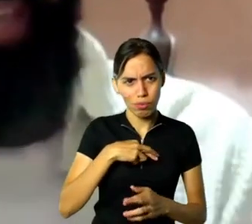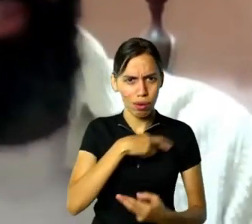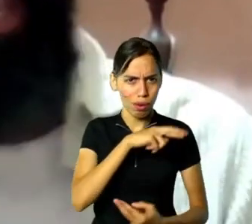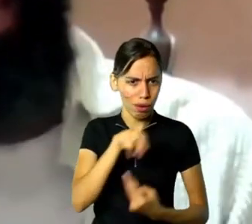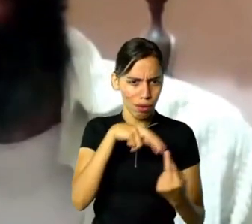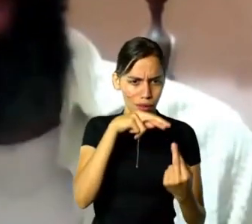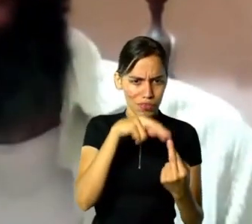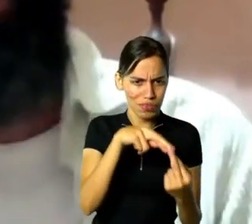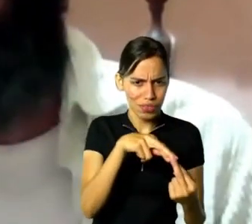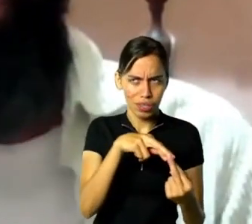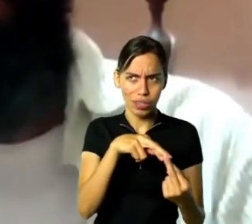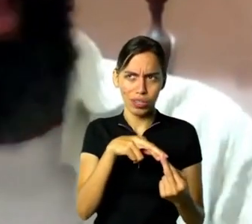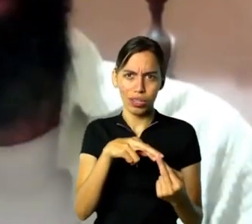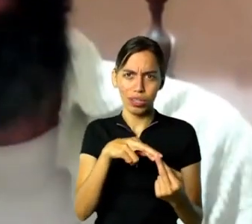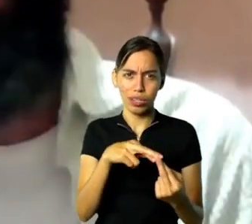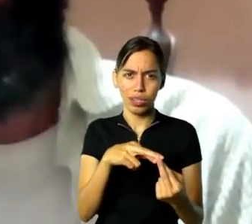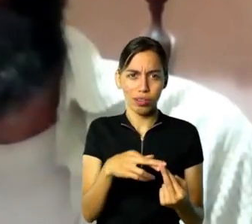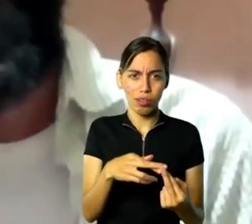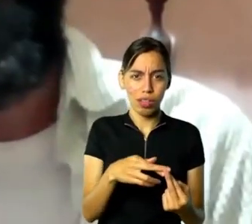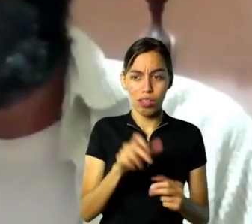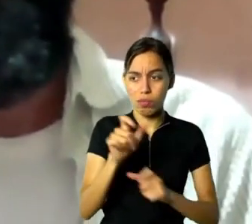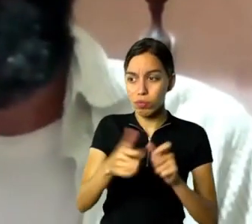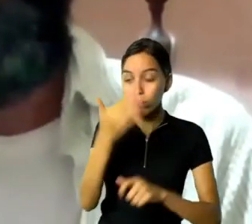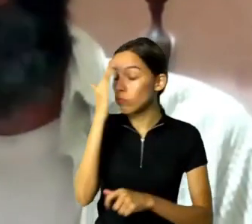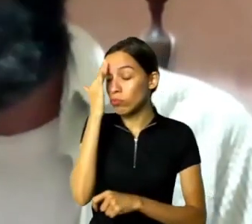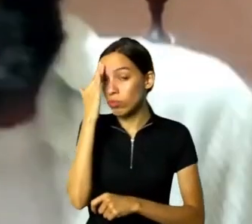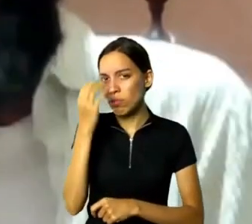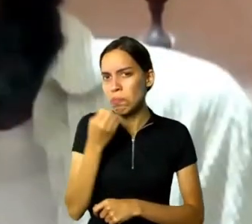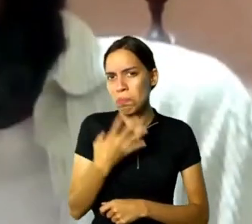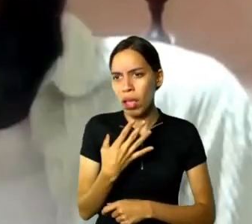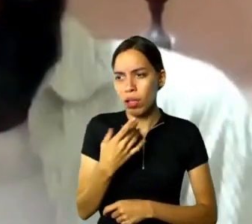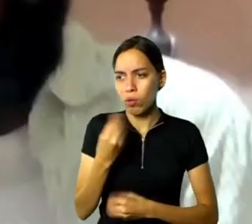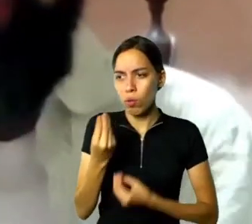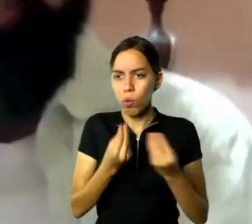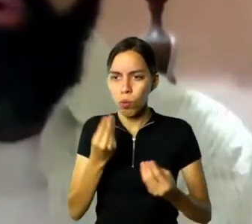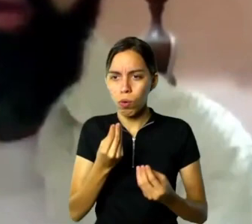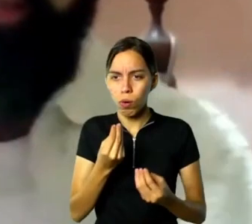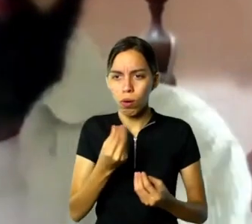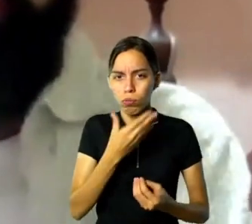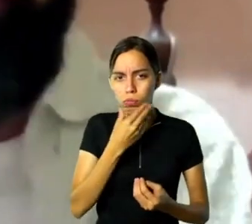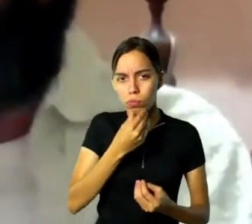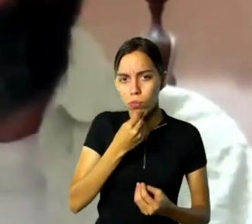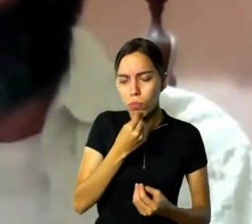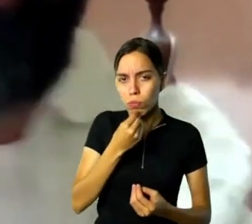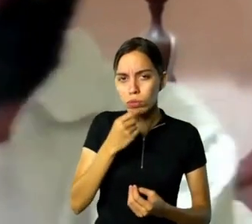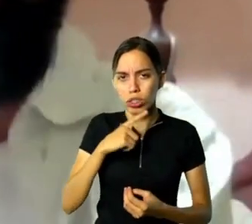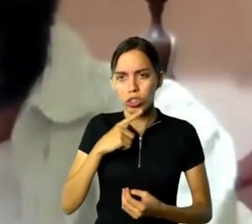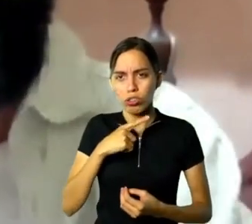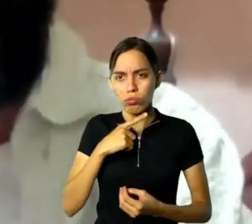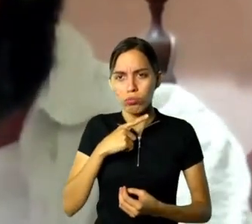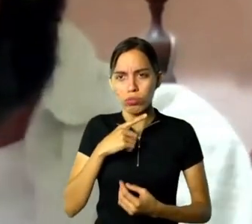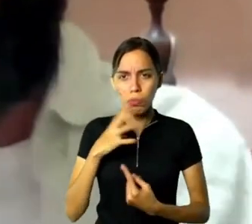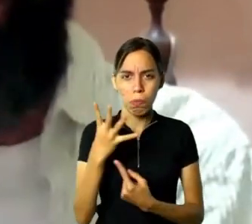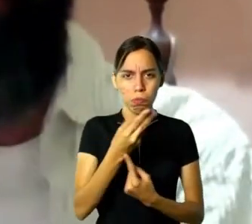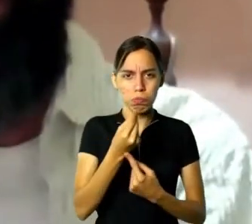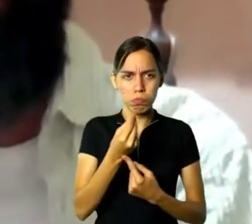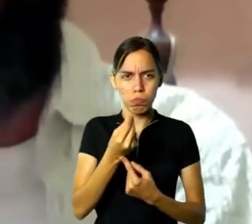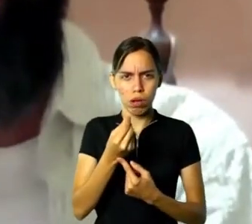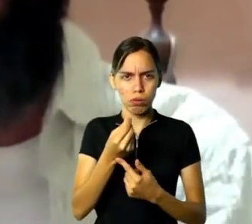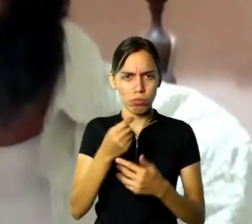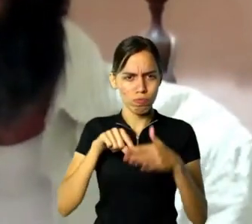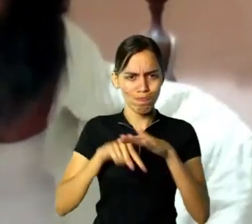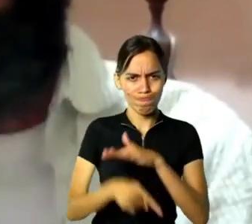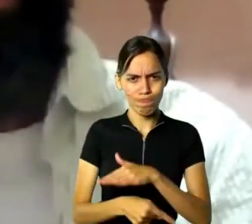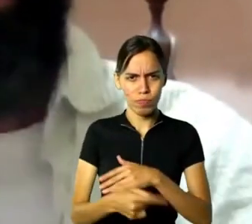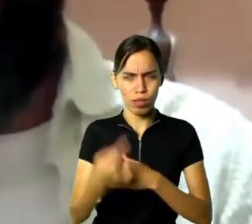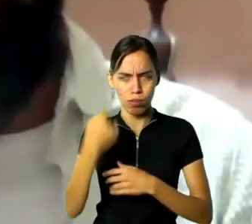entende o tanto que ele era um artista completo, assim, sabe, e ele ter fundado a escola aqui em Belo Horizonte, ter trazido o modernismo para Belo